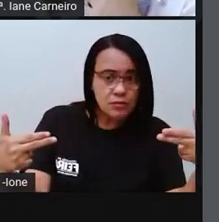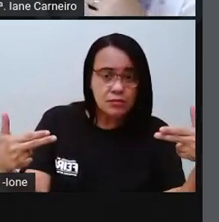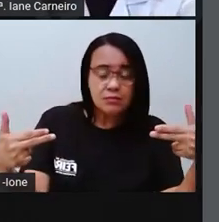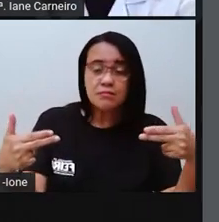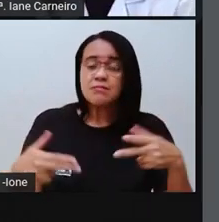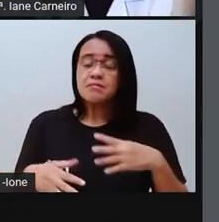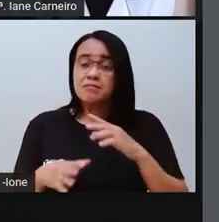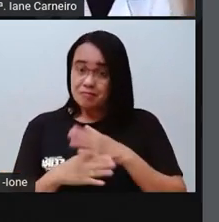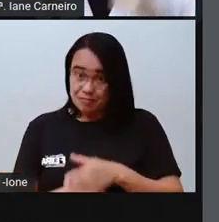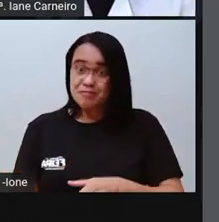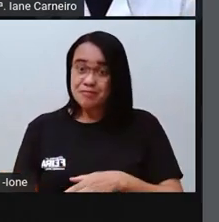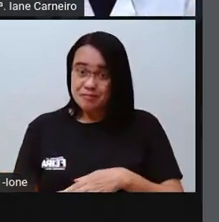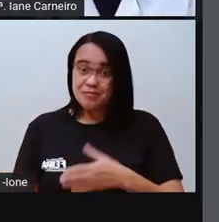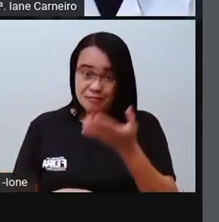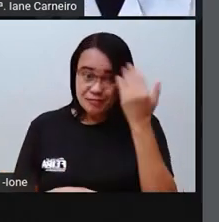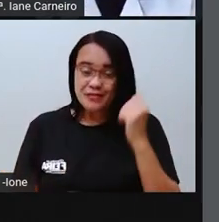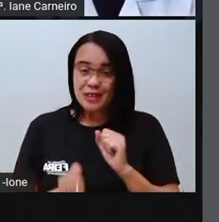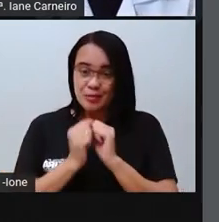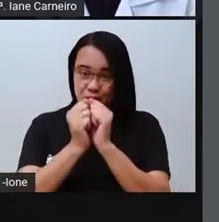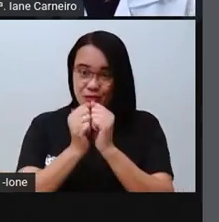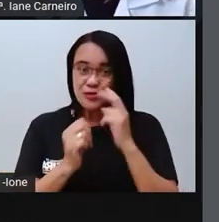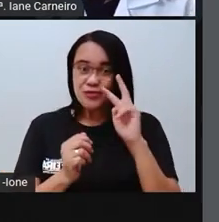Vamos descobrir? Vamos lá.